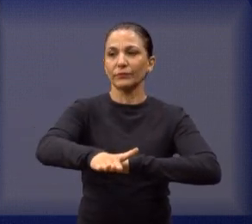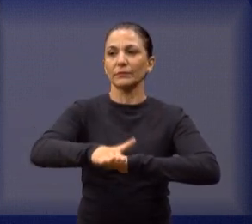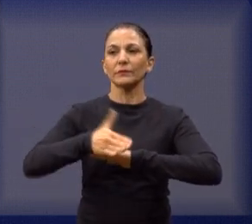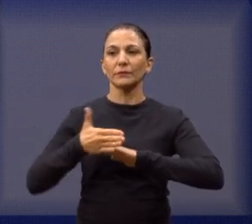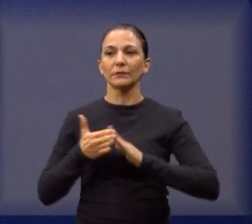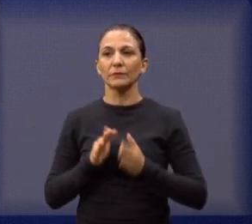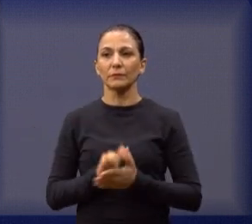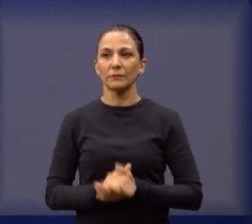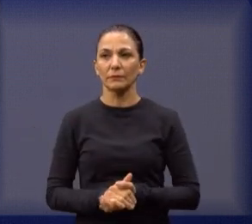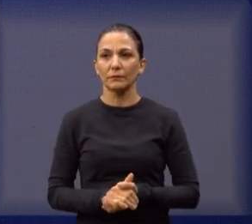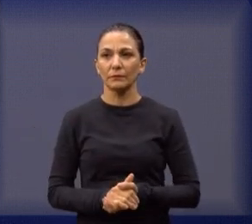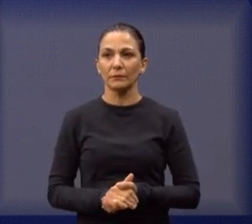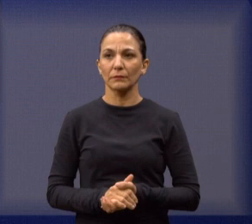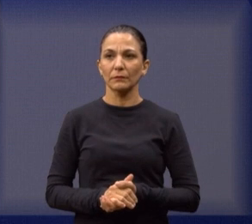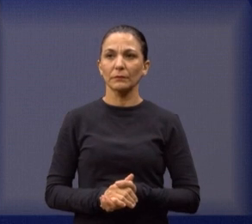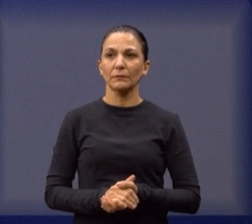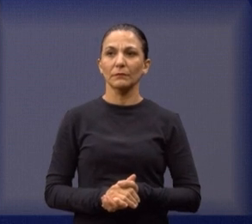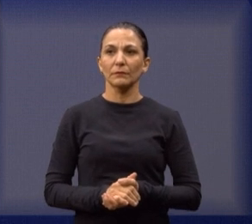Pode passar a Mari as fotos?